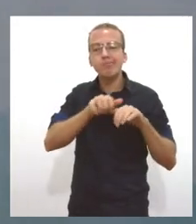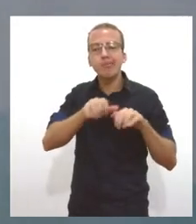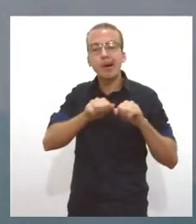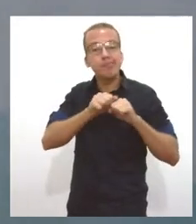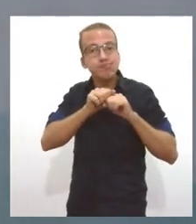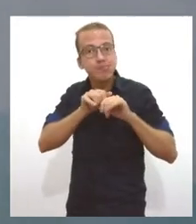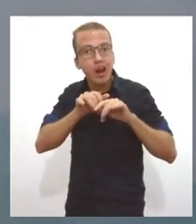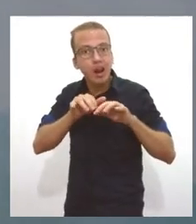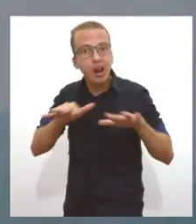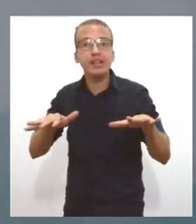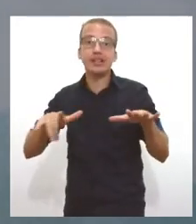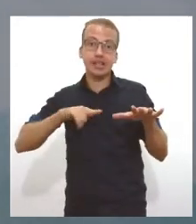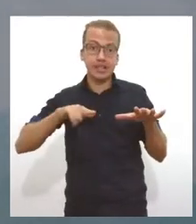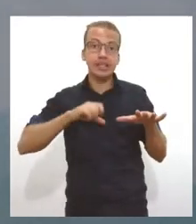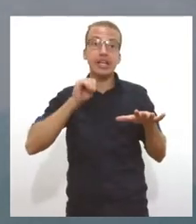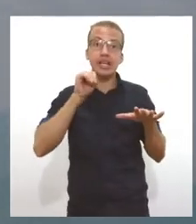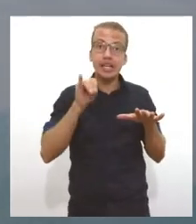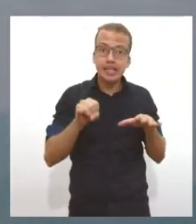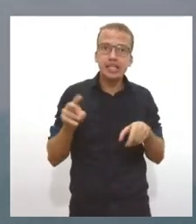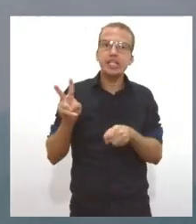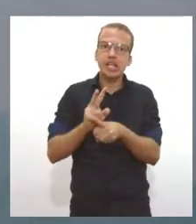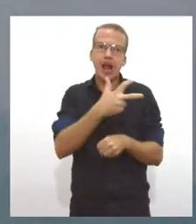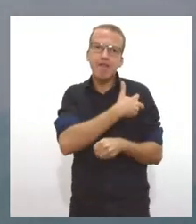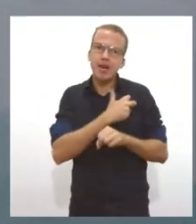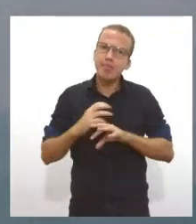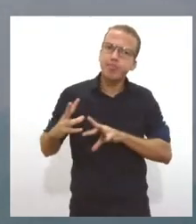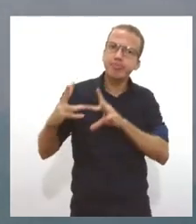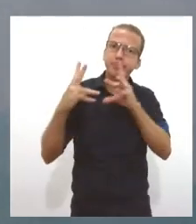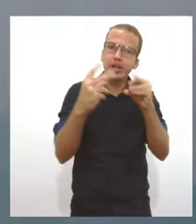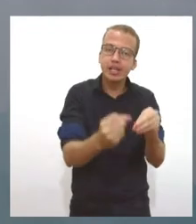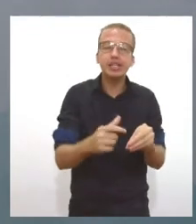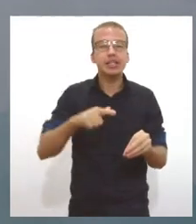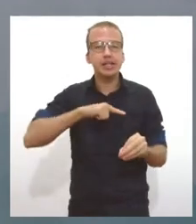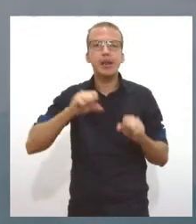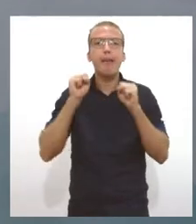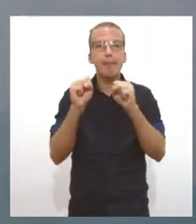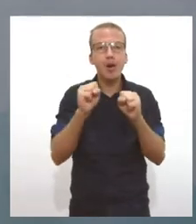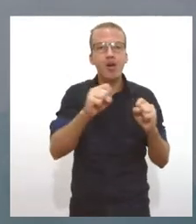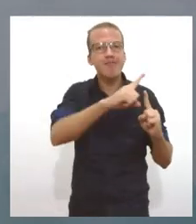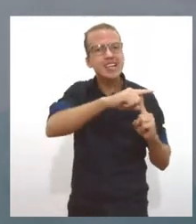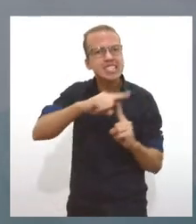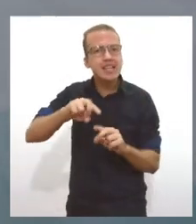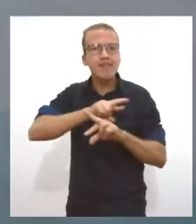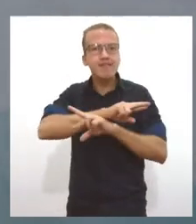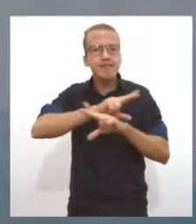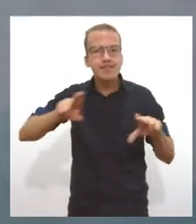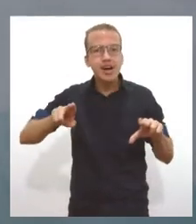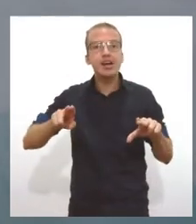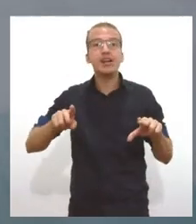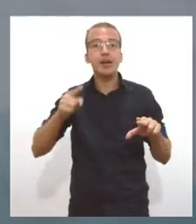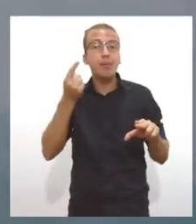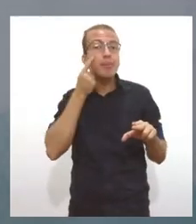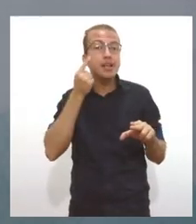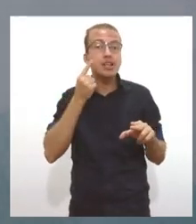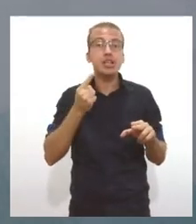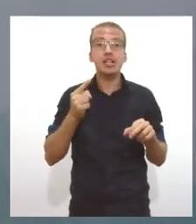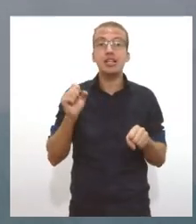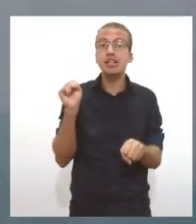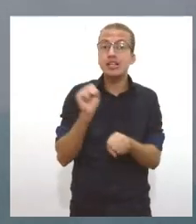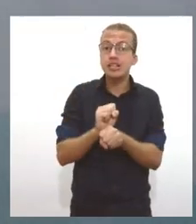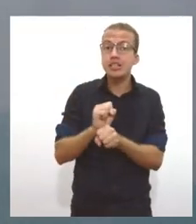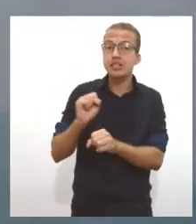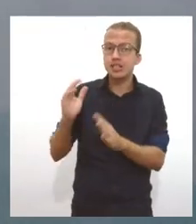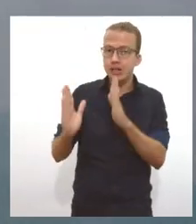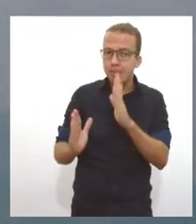vacina você vai ter uma imunidade robusta, que ela pode pegar várias variantes. E o intervalo que você faz, uma grande população